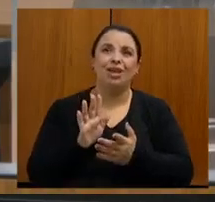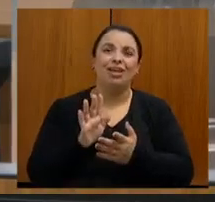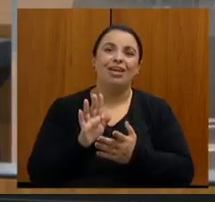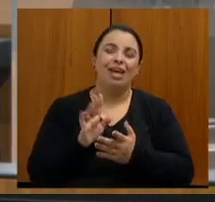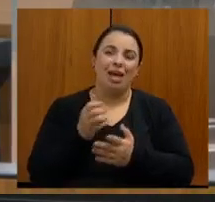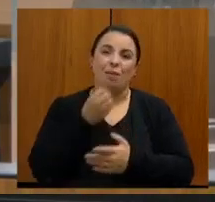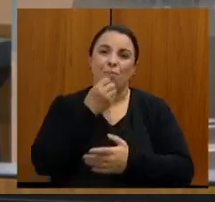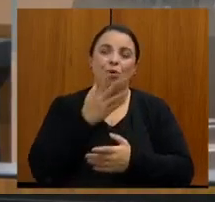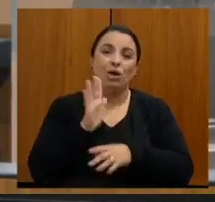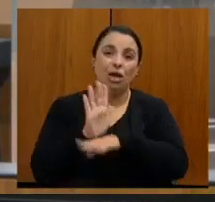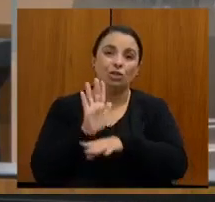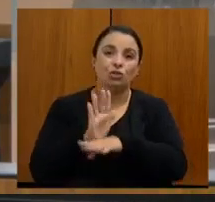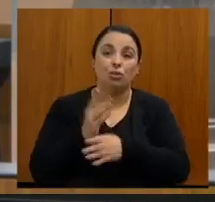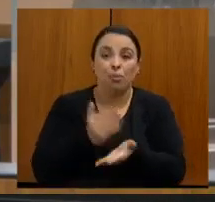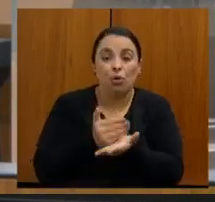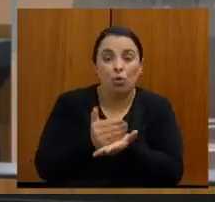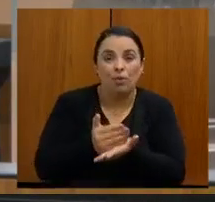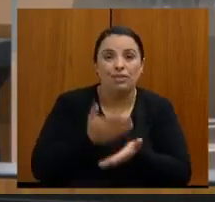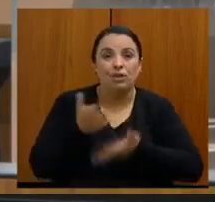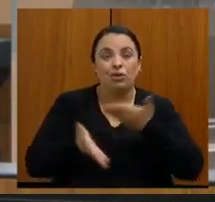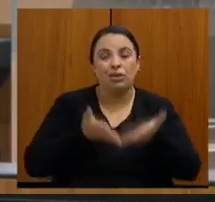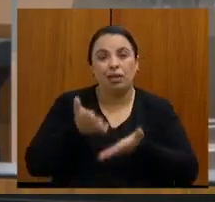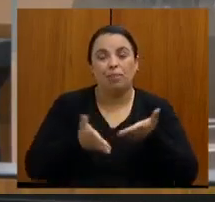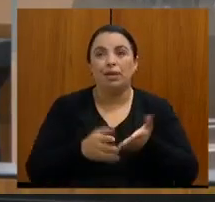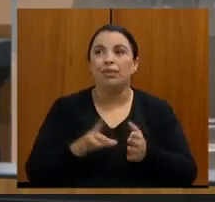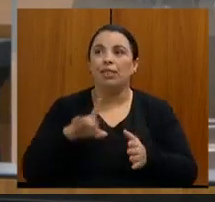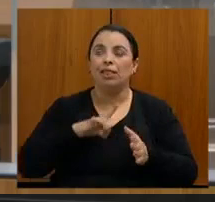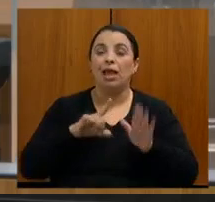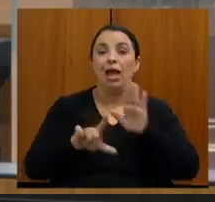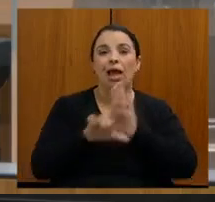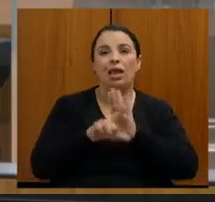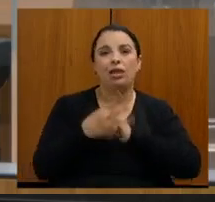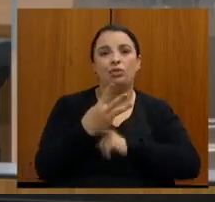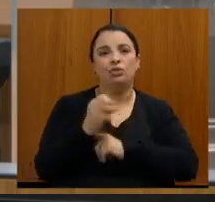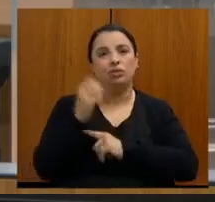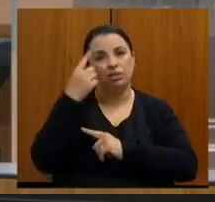que se comece um tratamento, nós temos a lei dos 30 dias, que também,